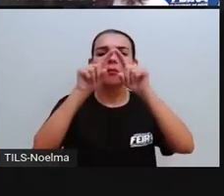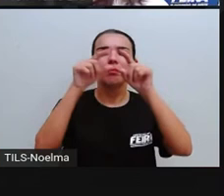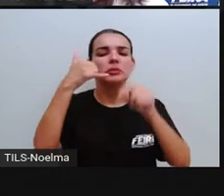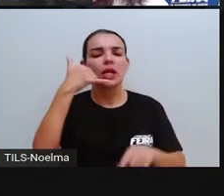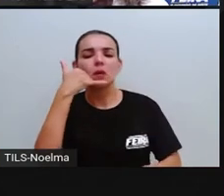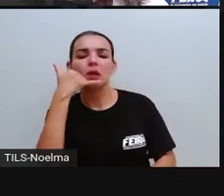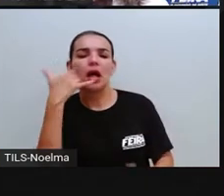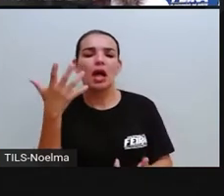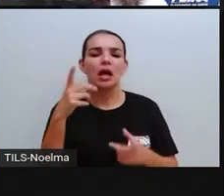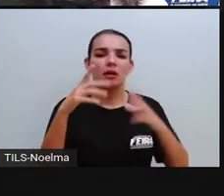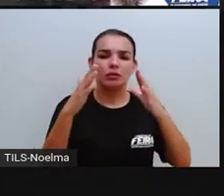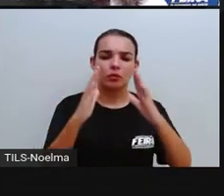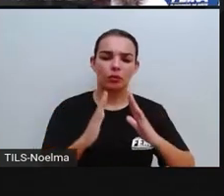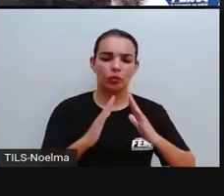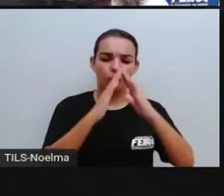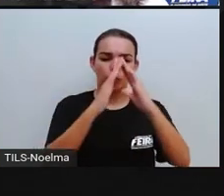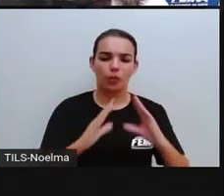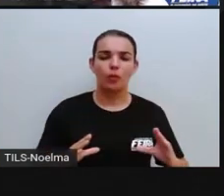pensar.